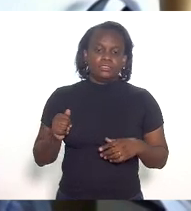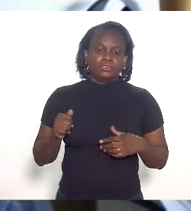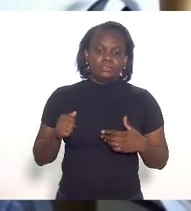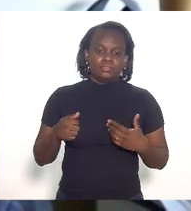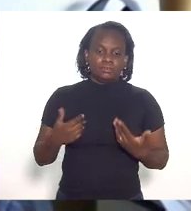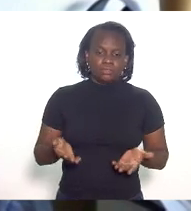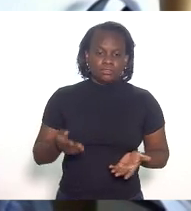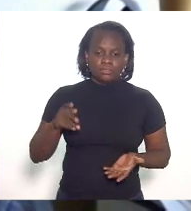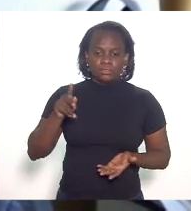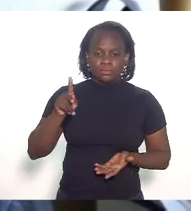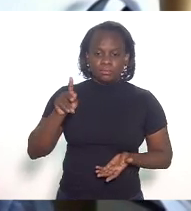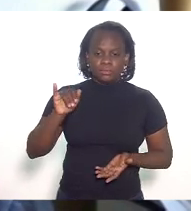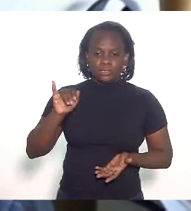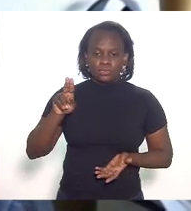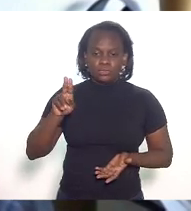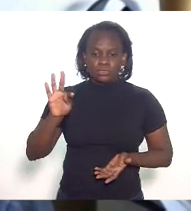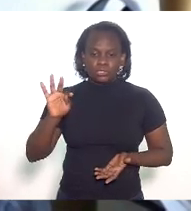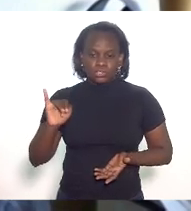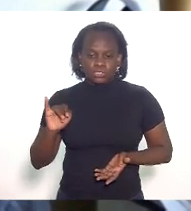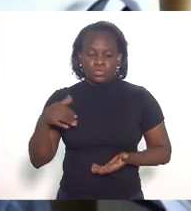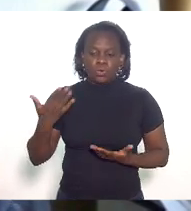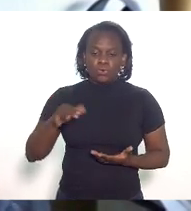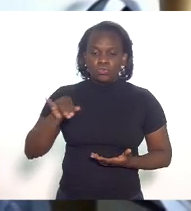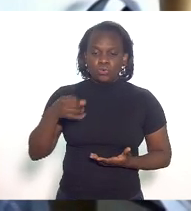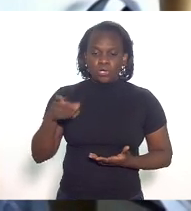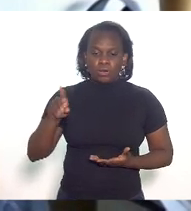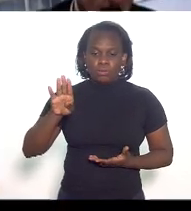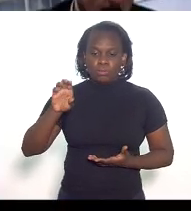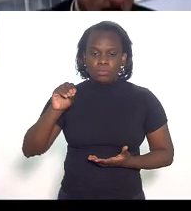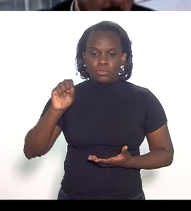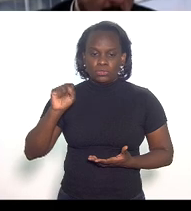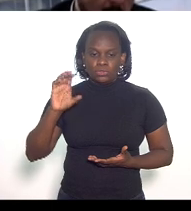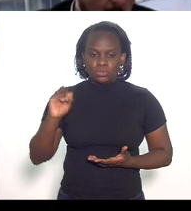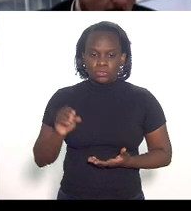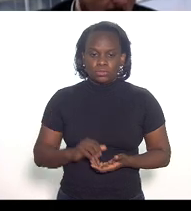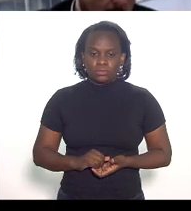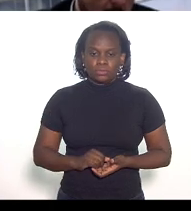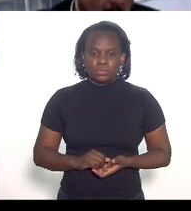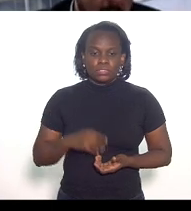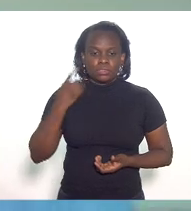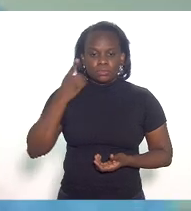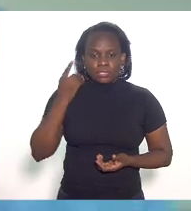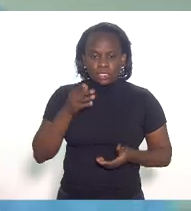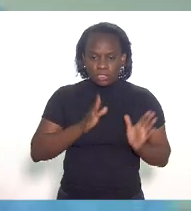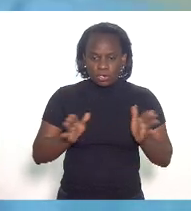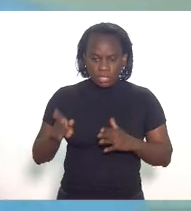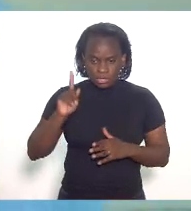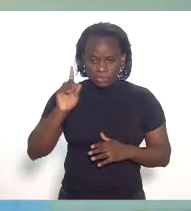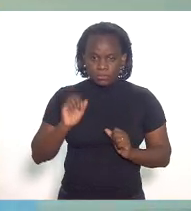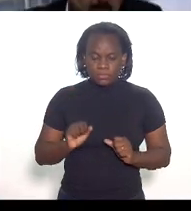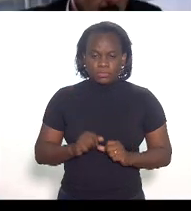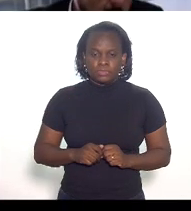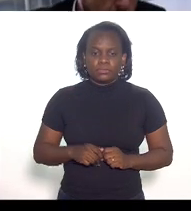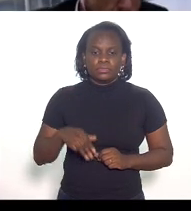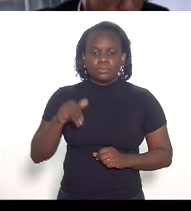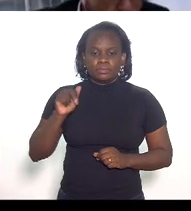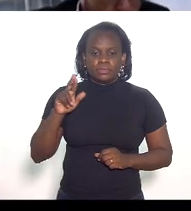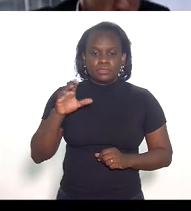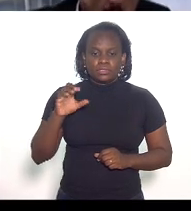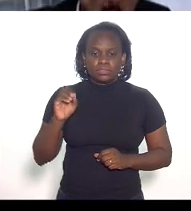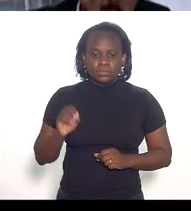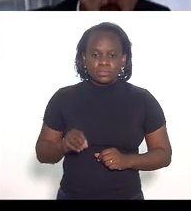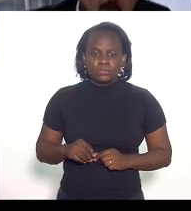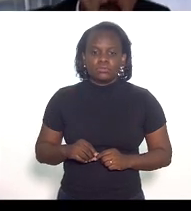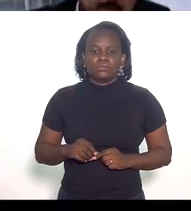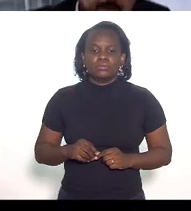se o Piundi ou se o João Bojo deputado se fala uma questão de ordem não deputado Márcio Pacheco eu